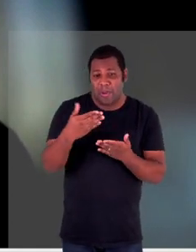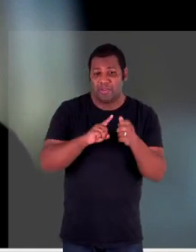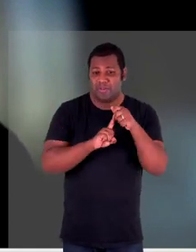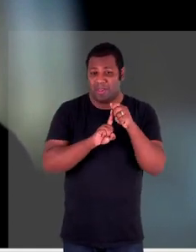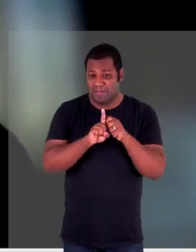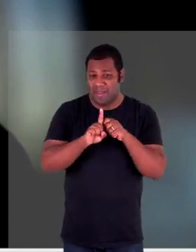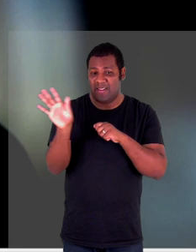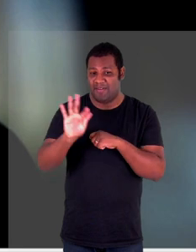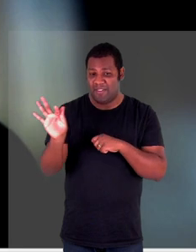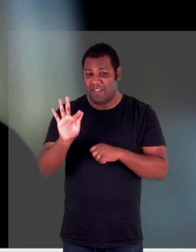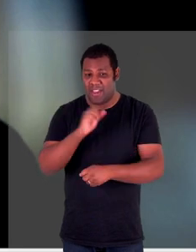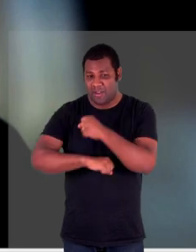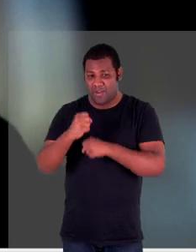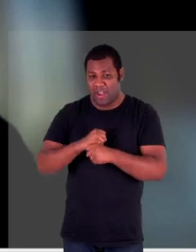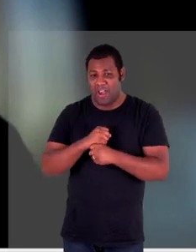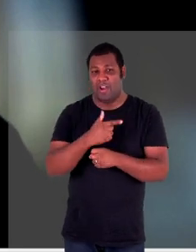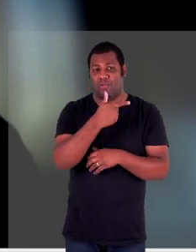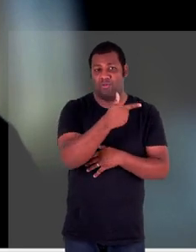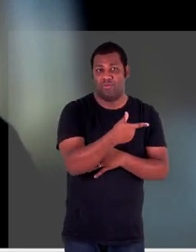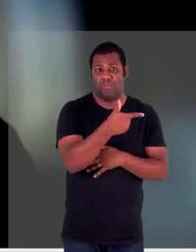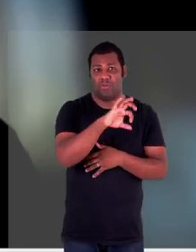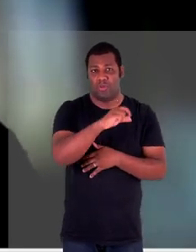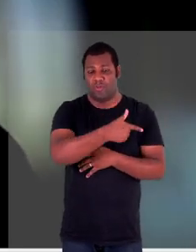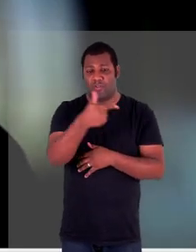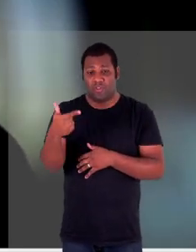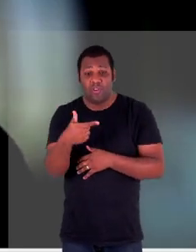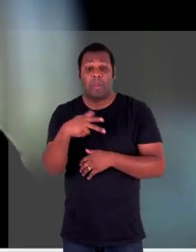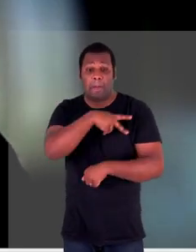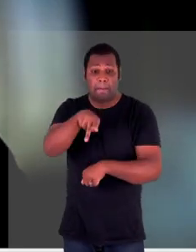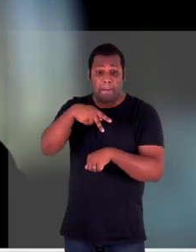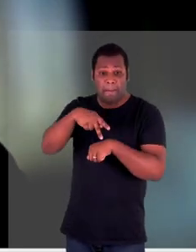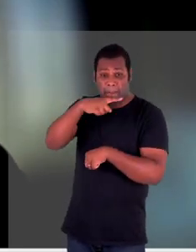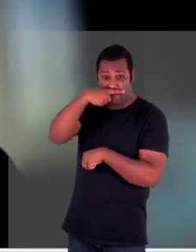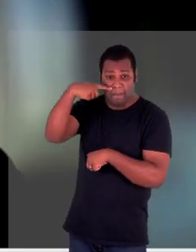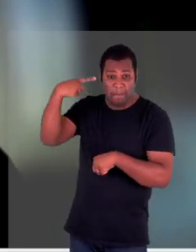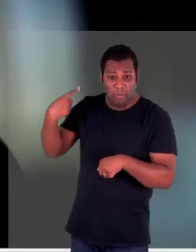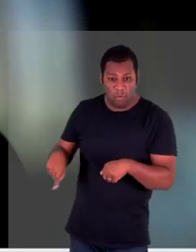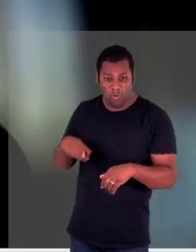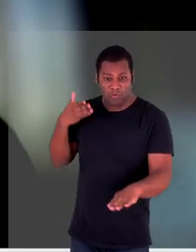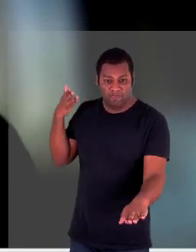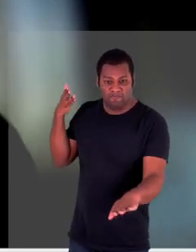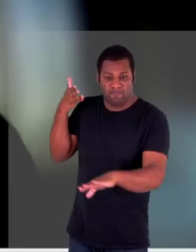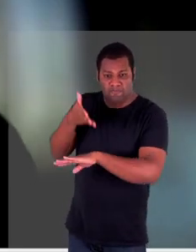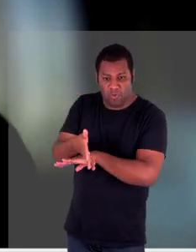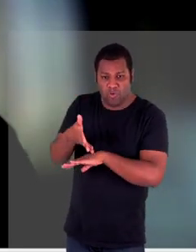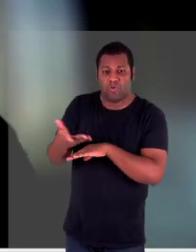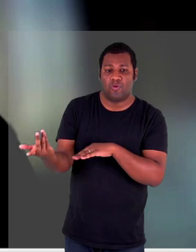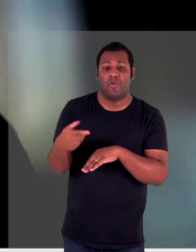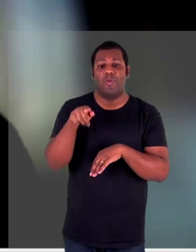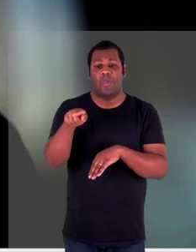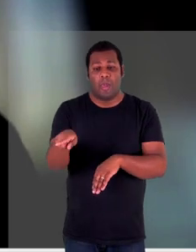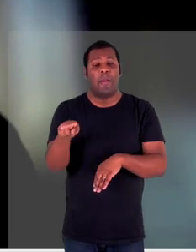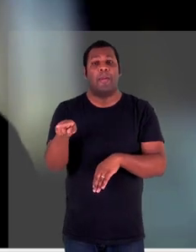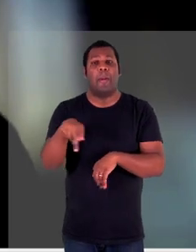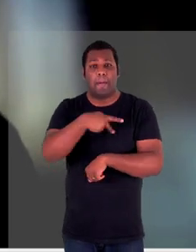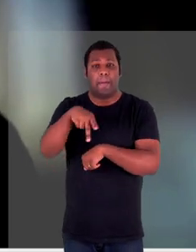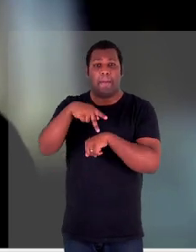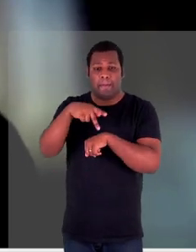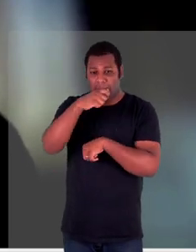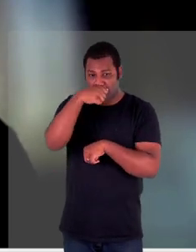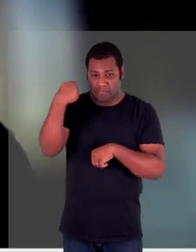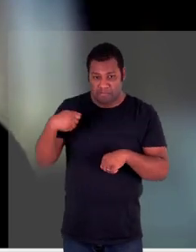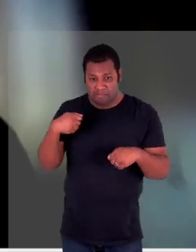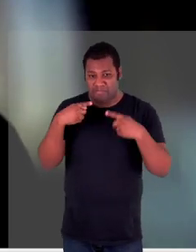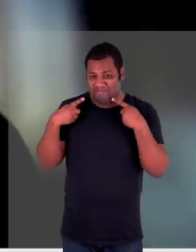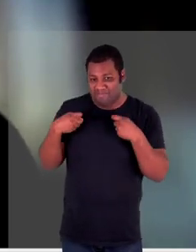Rússia invadiu em sua totalidade o território ucraniano e atuo nessa ONG ucraniano-brasileira desde então